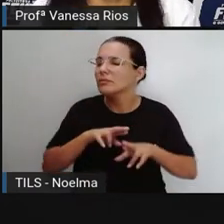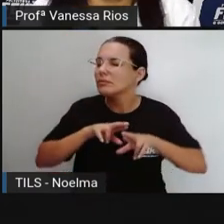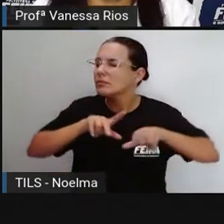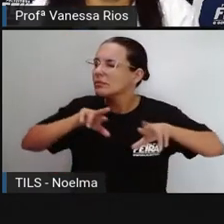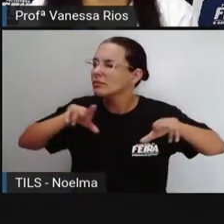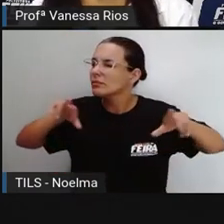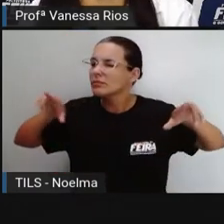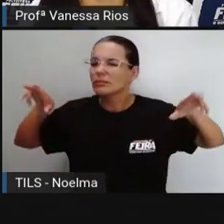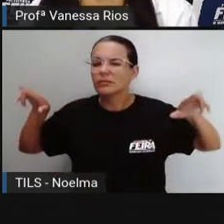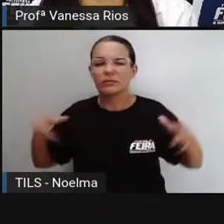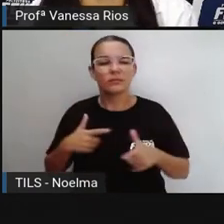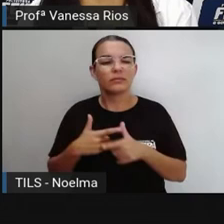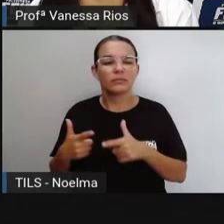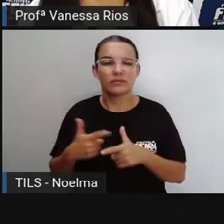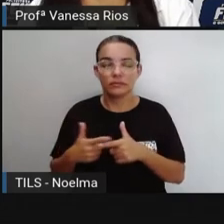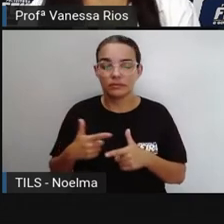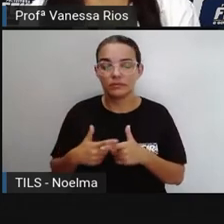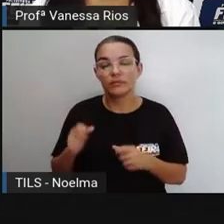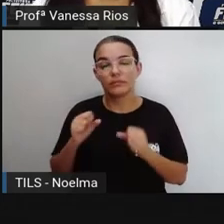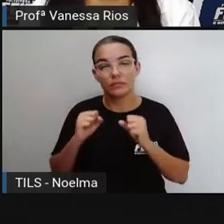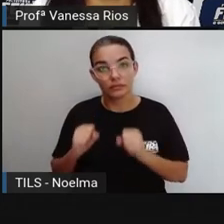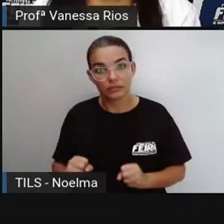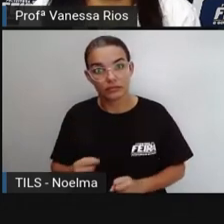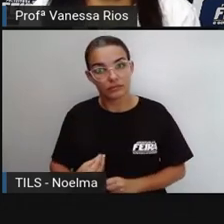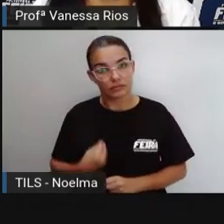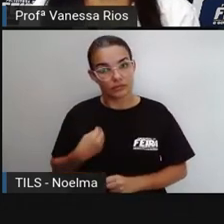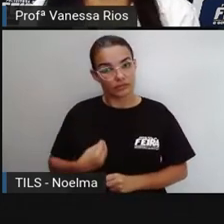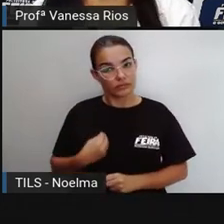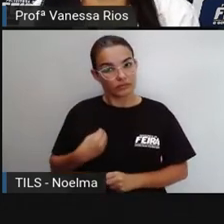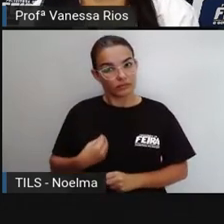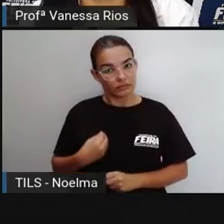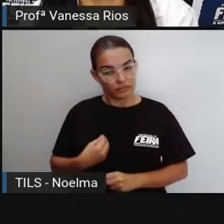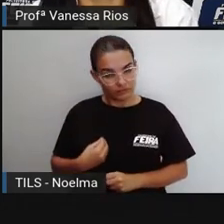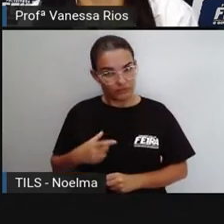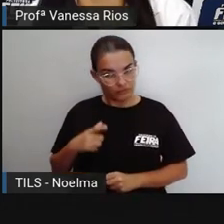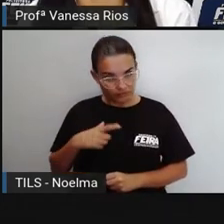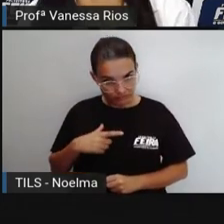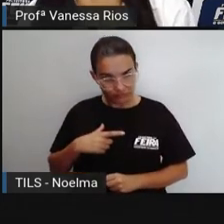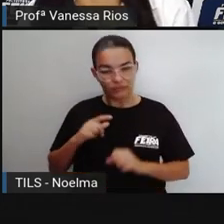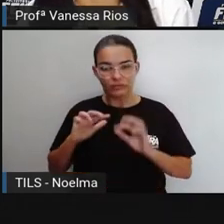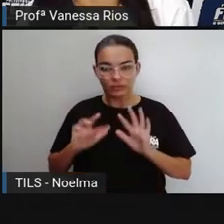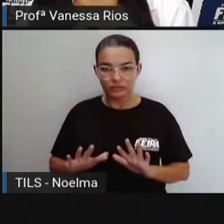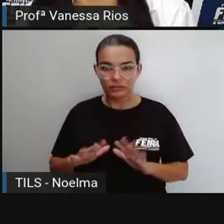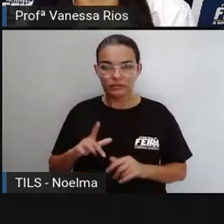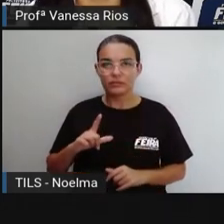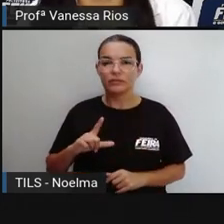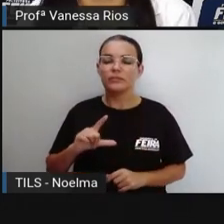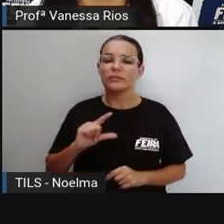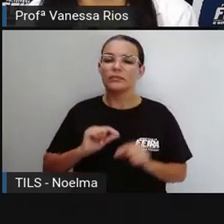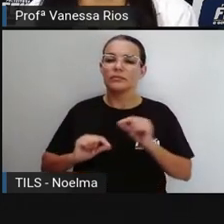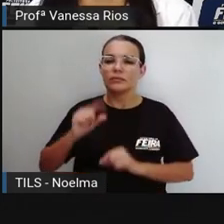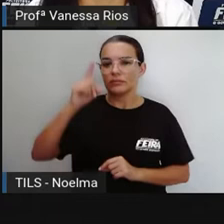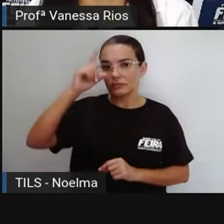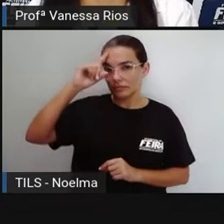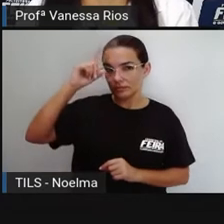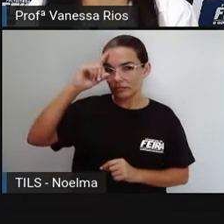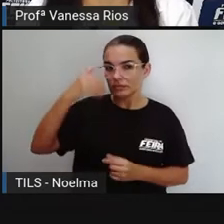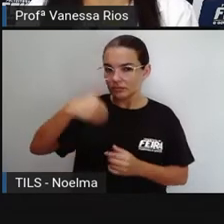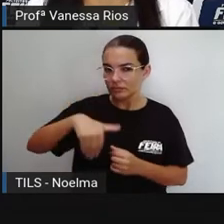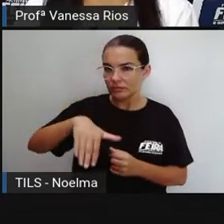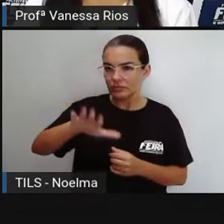situações, né, que as pessoas vivenciam aí no seu cotidiano, no seu dia a dia, vão